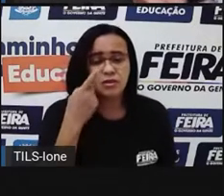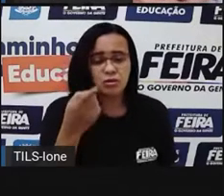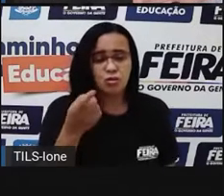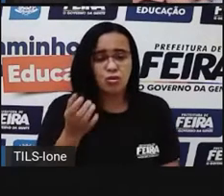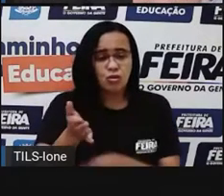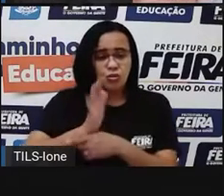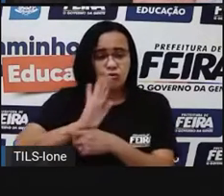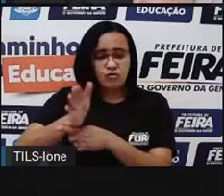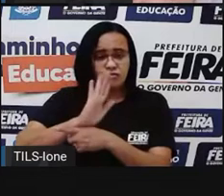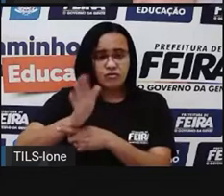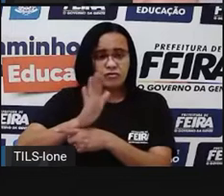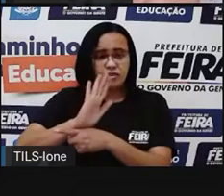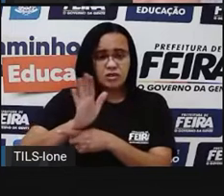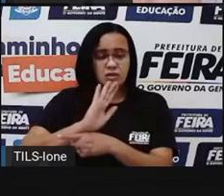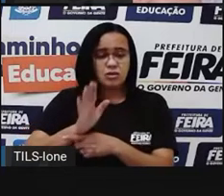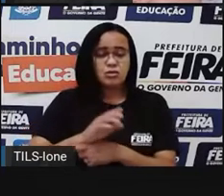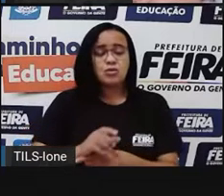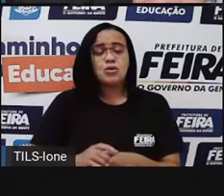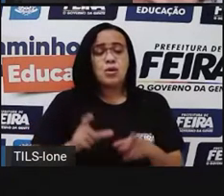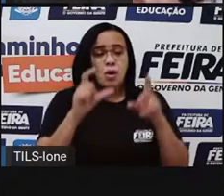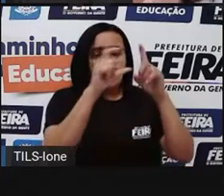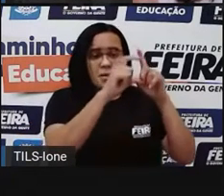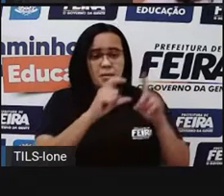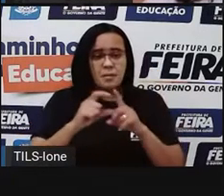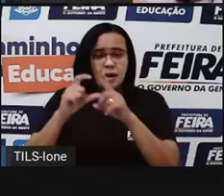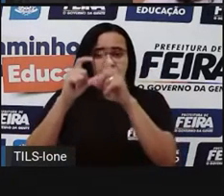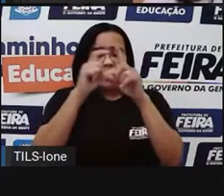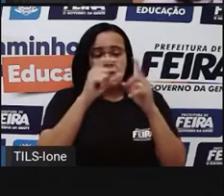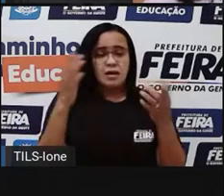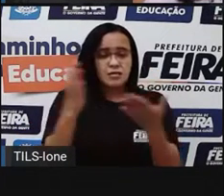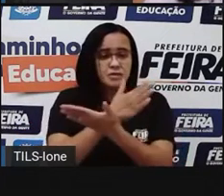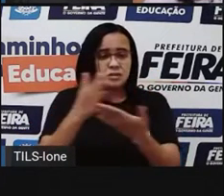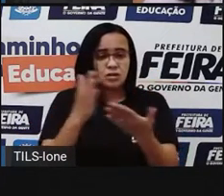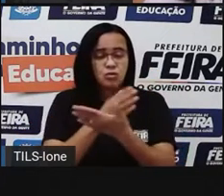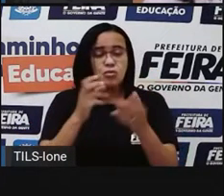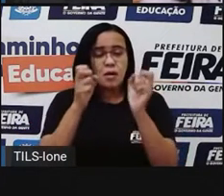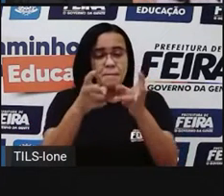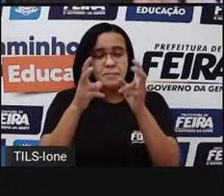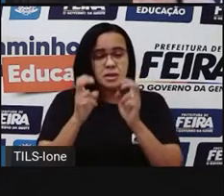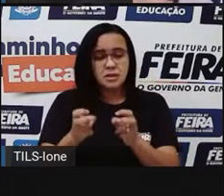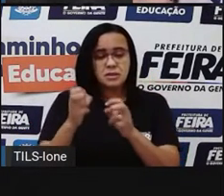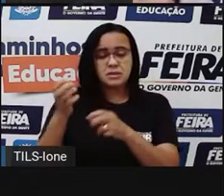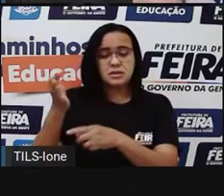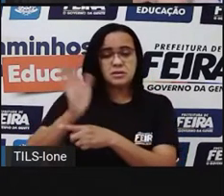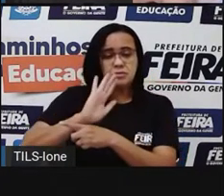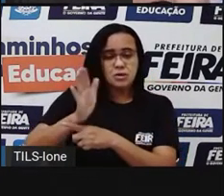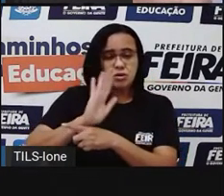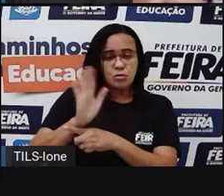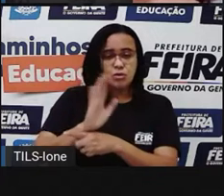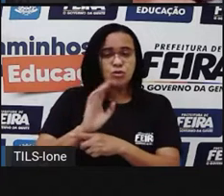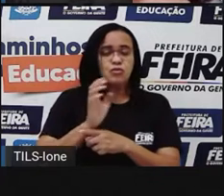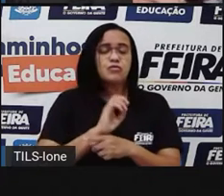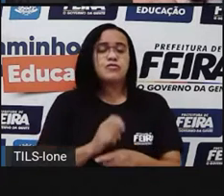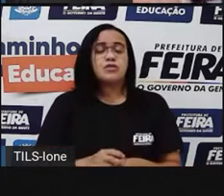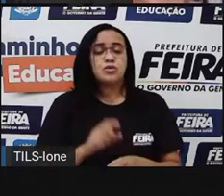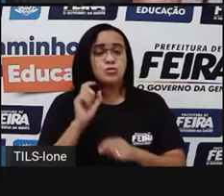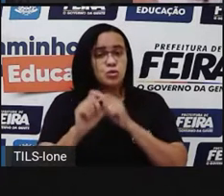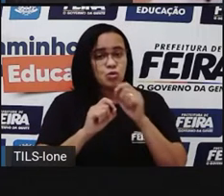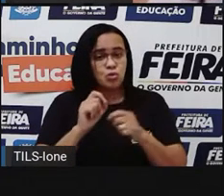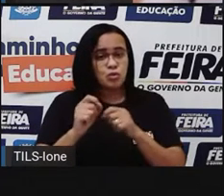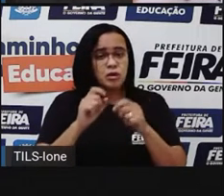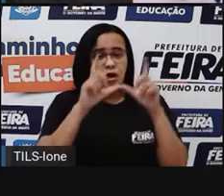tem muita coisa semelhante para outros produtos. do alimento